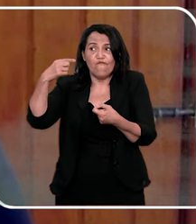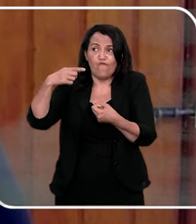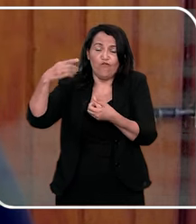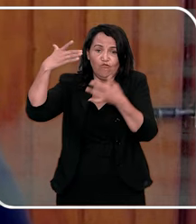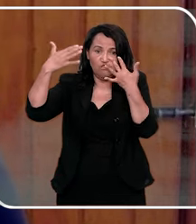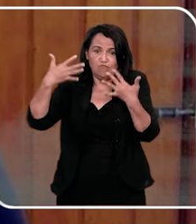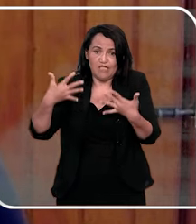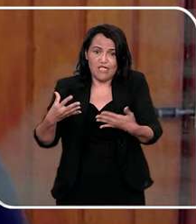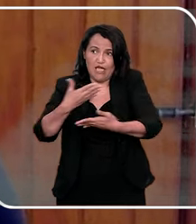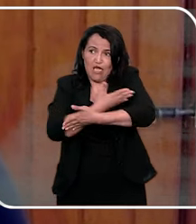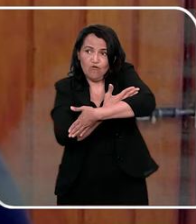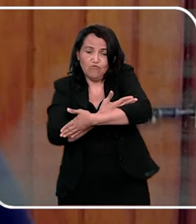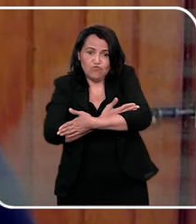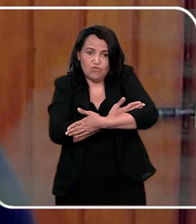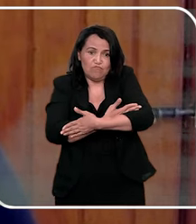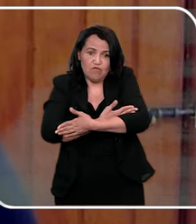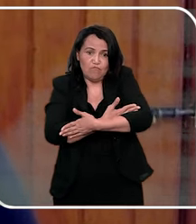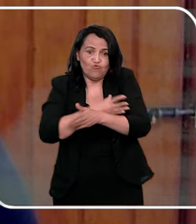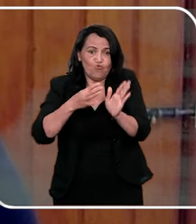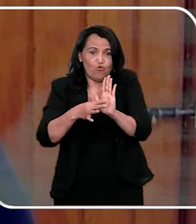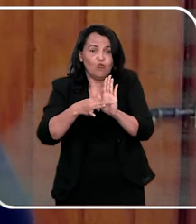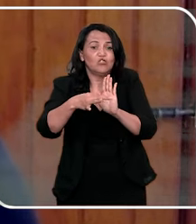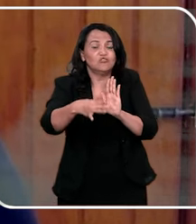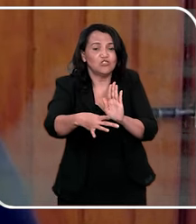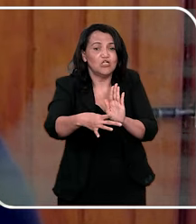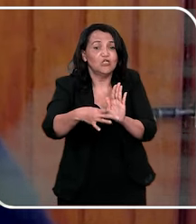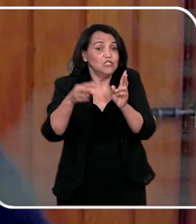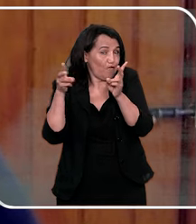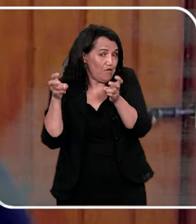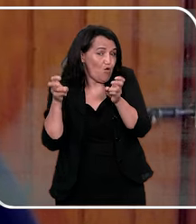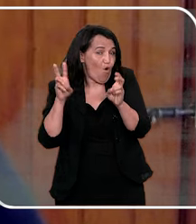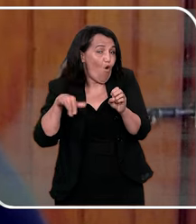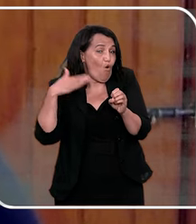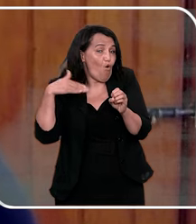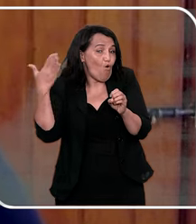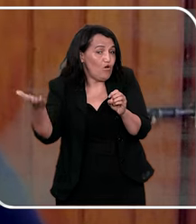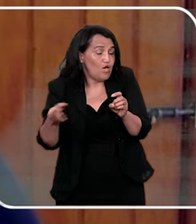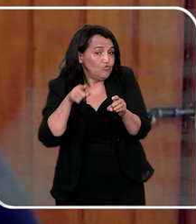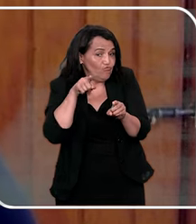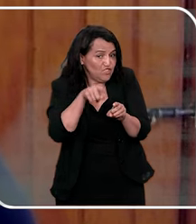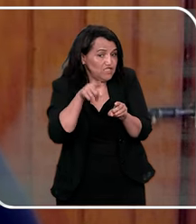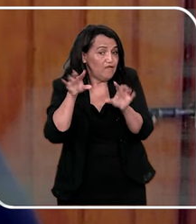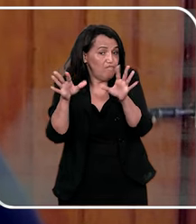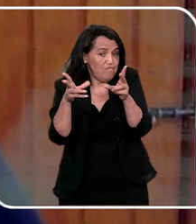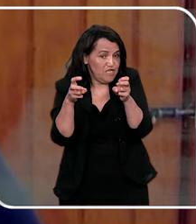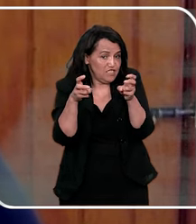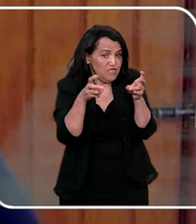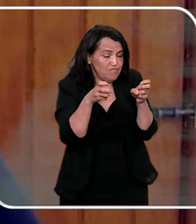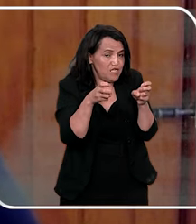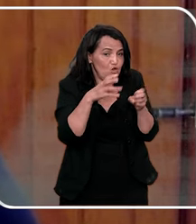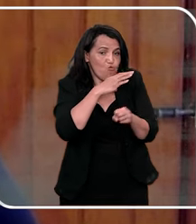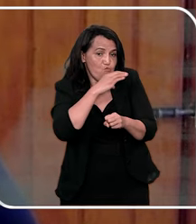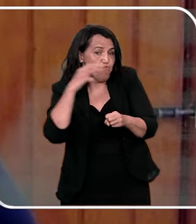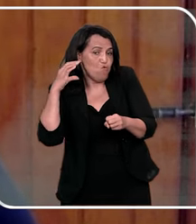disso, aí eu volto pros bebês, quando, pra dar uma dica, quando você vê,